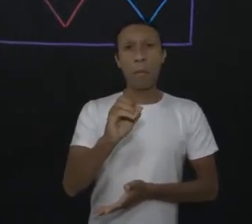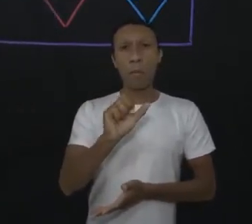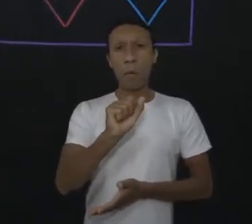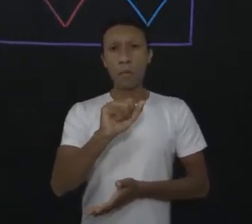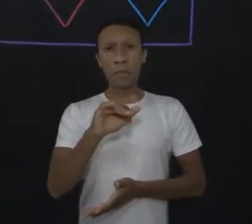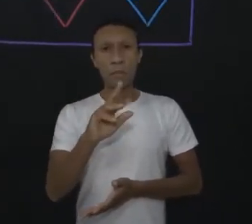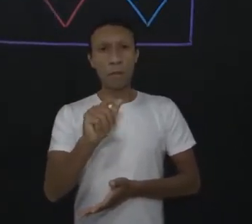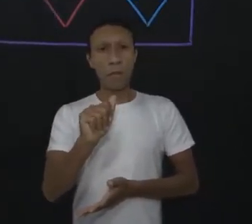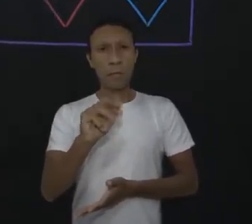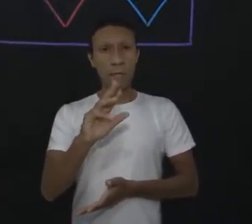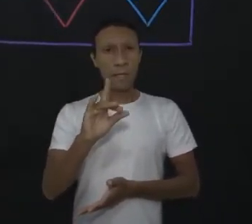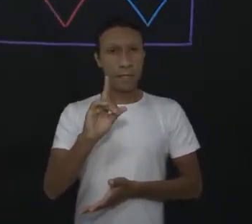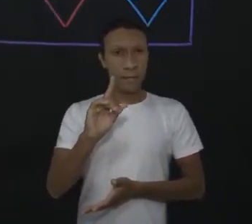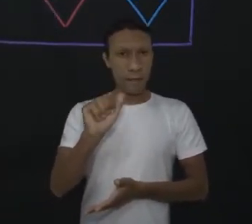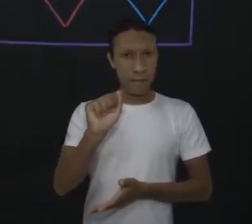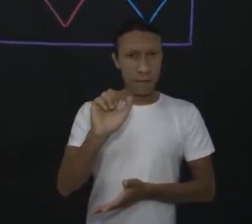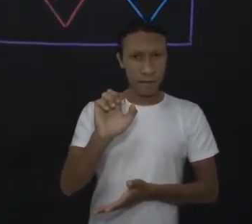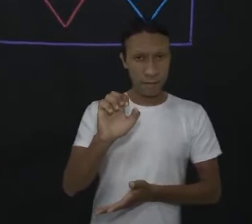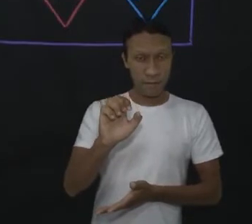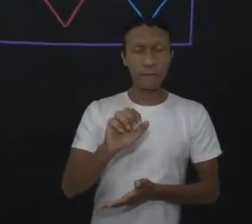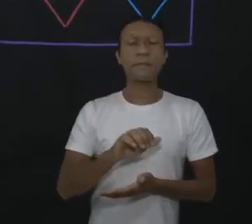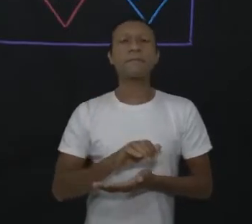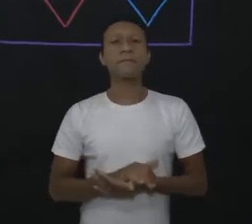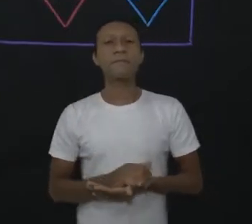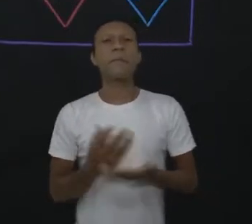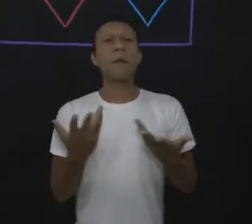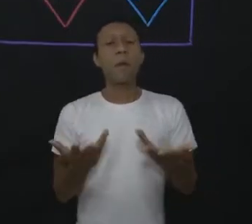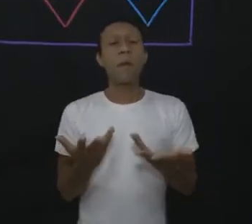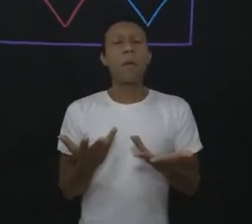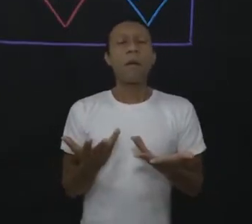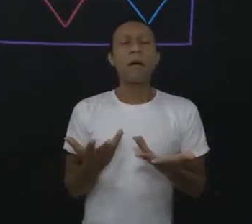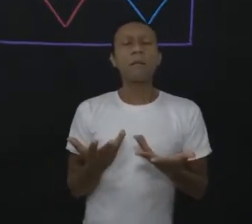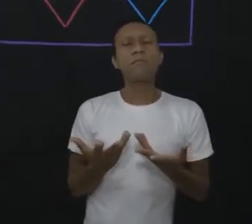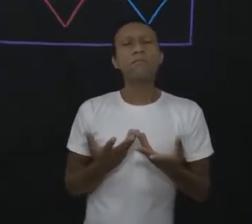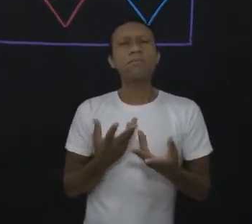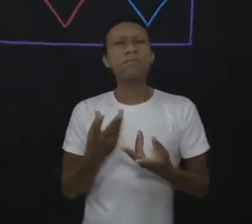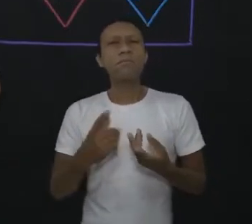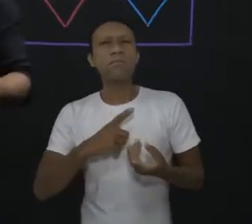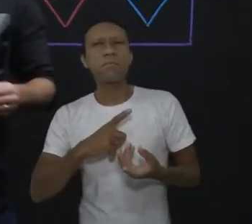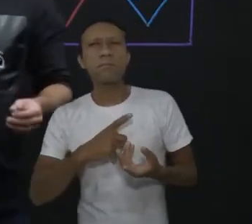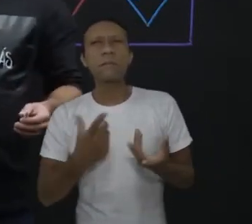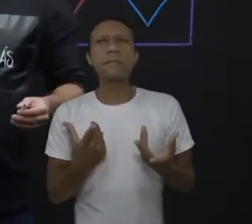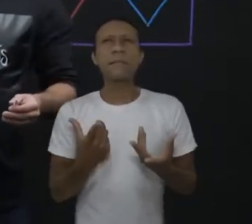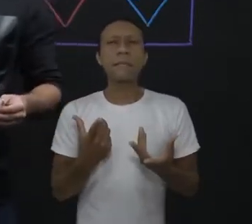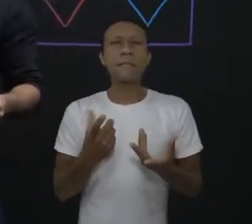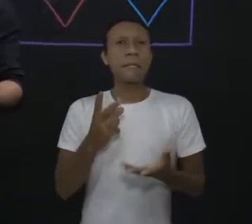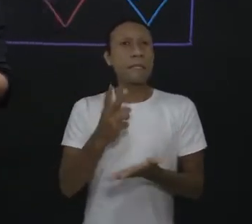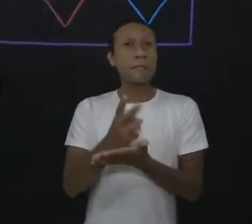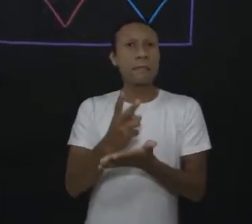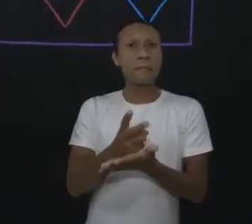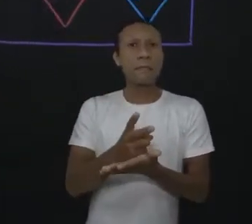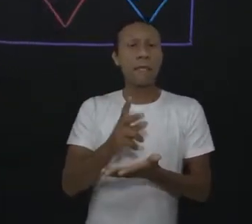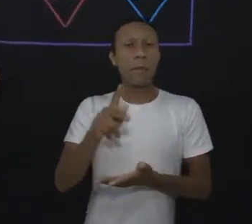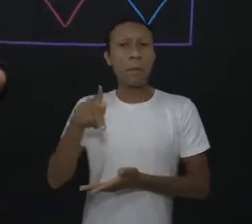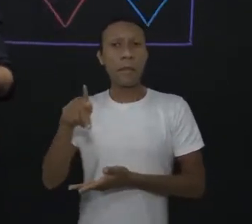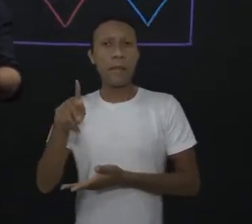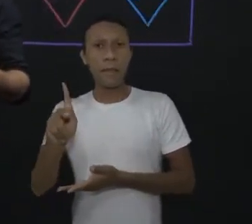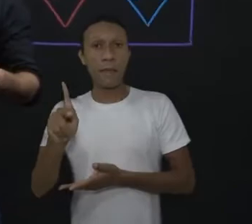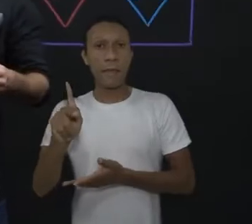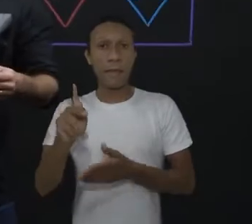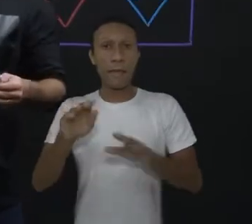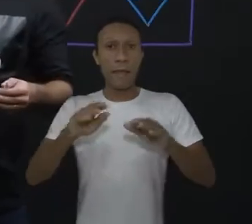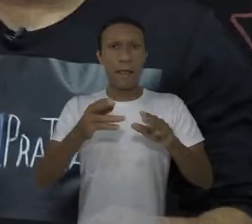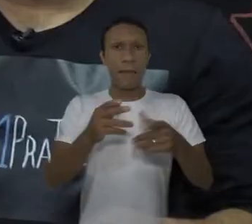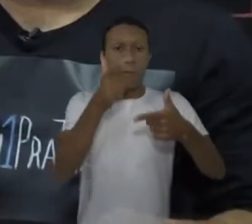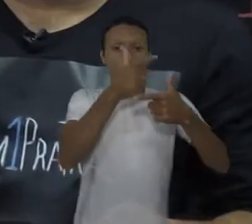isso quer dizer? Que duas razões quaisquer serão proporcionais sempre que ao dividir